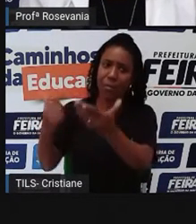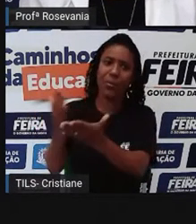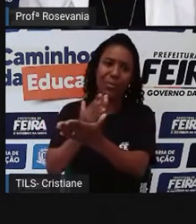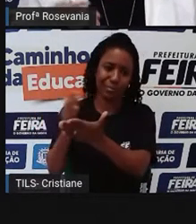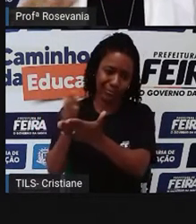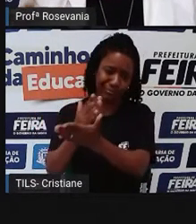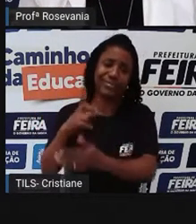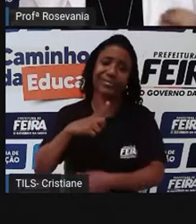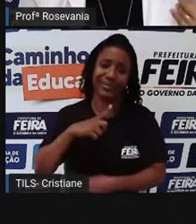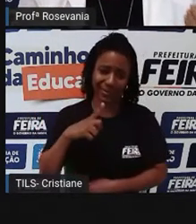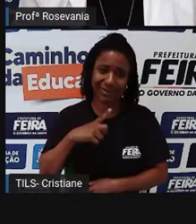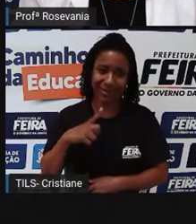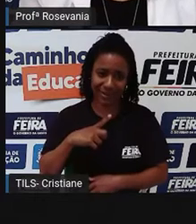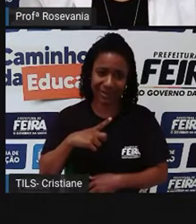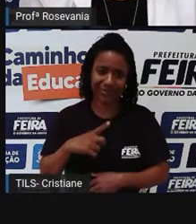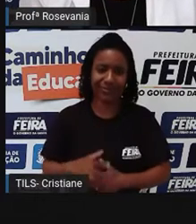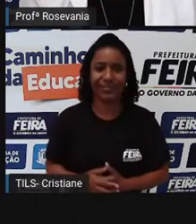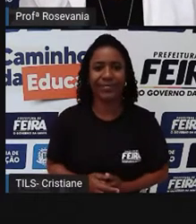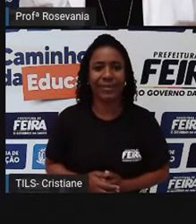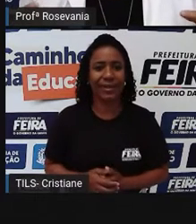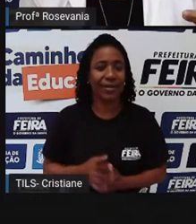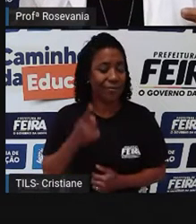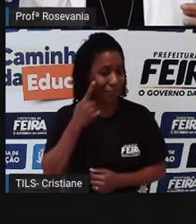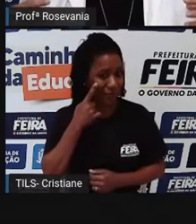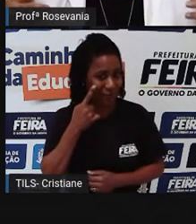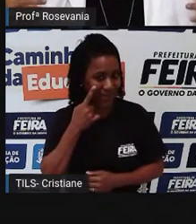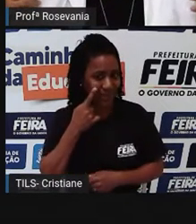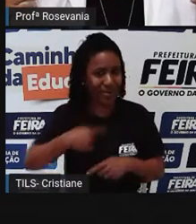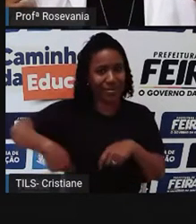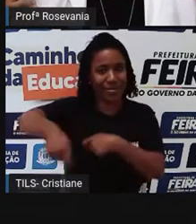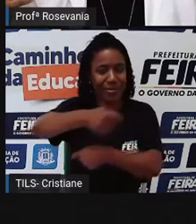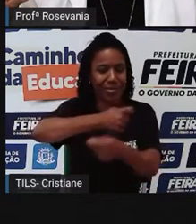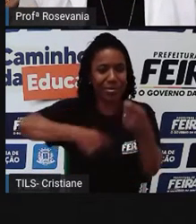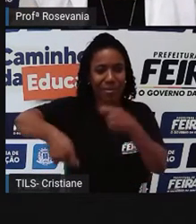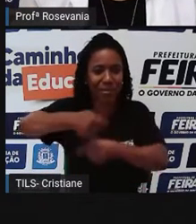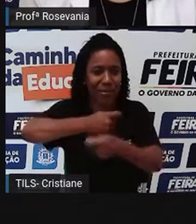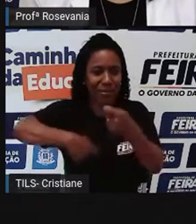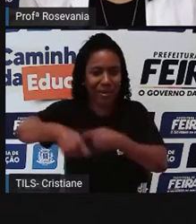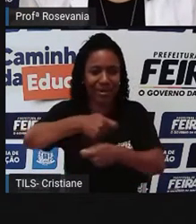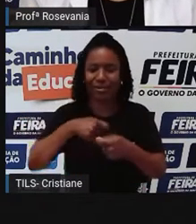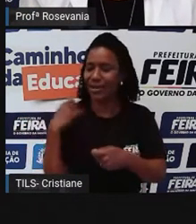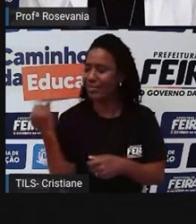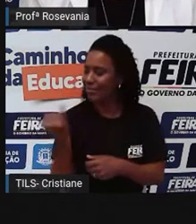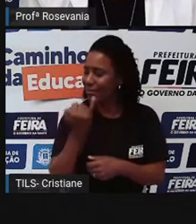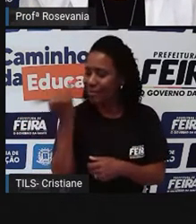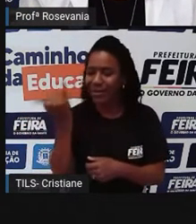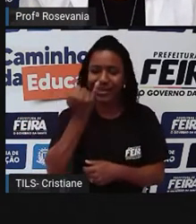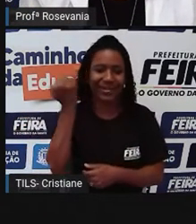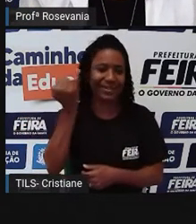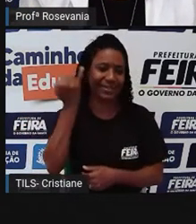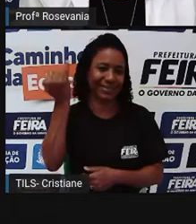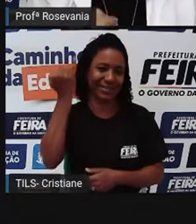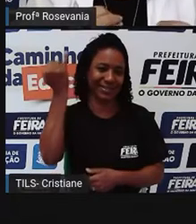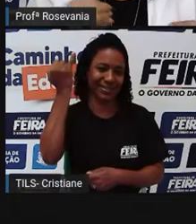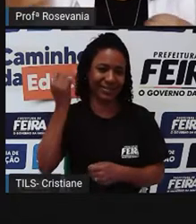que esse comércio é tão complexo, que esse comércio ele tem uma infinidade de